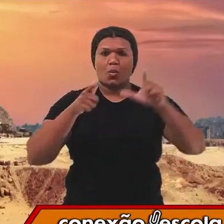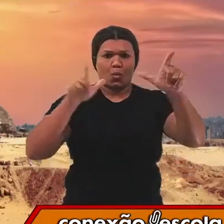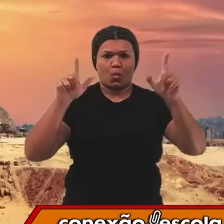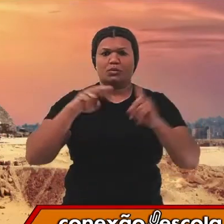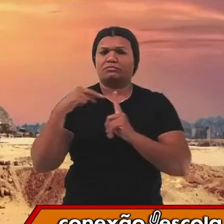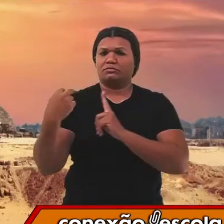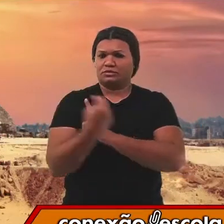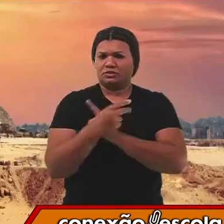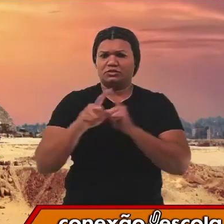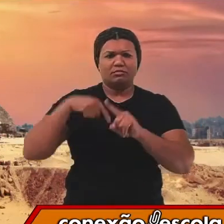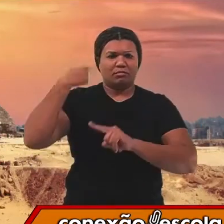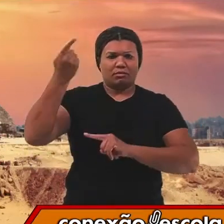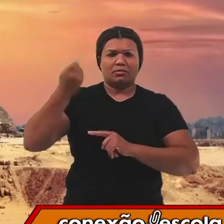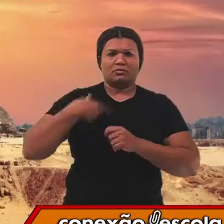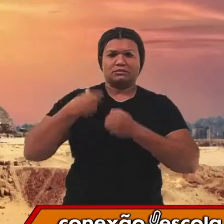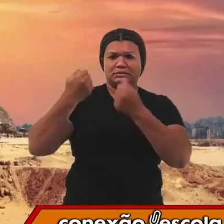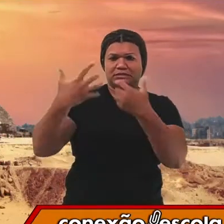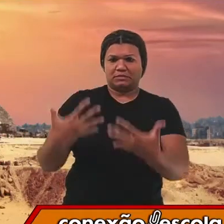posteriormente.